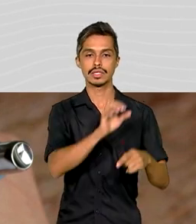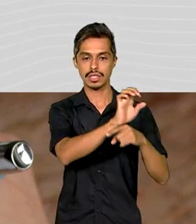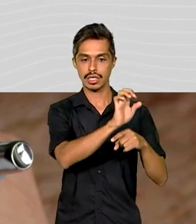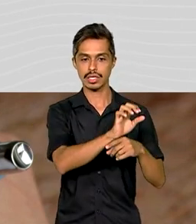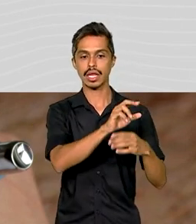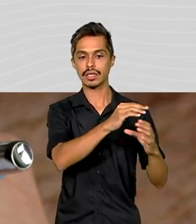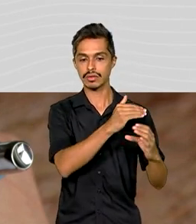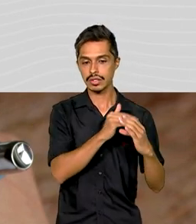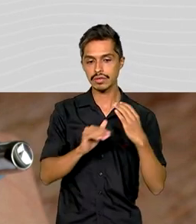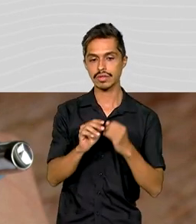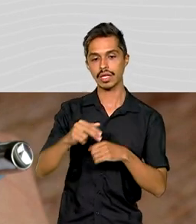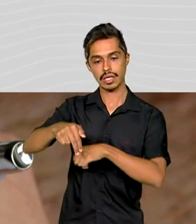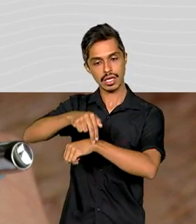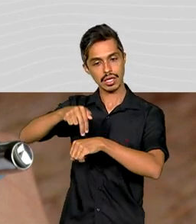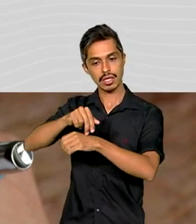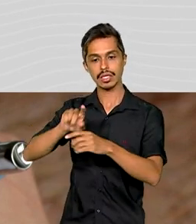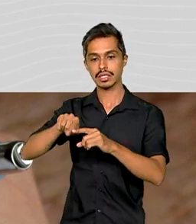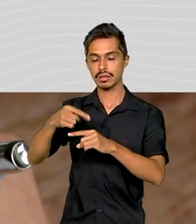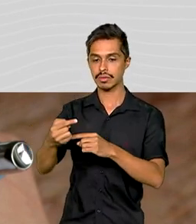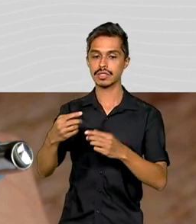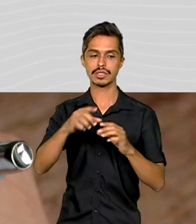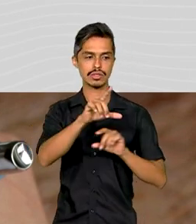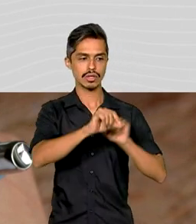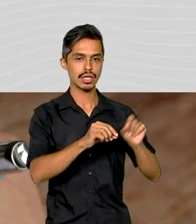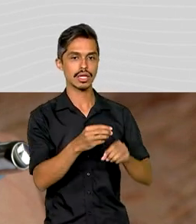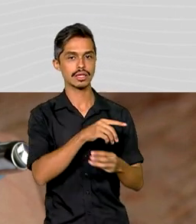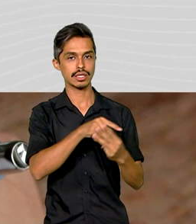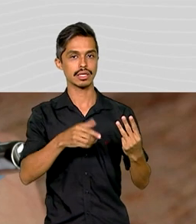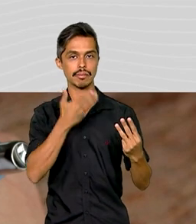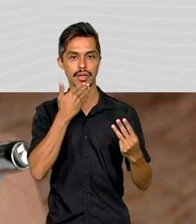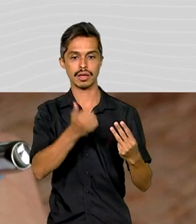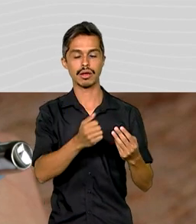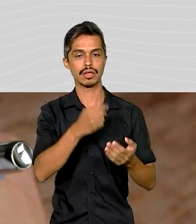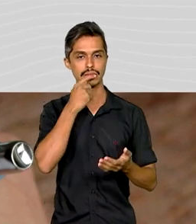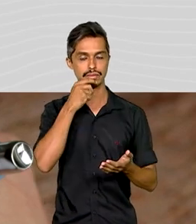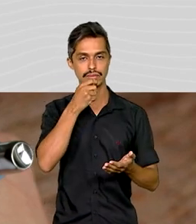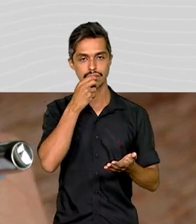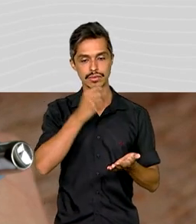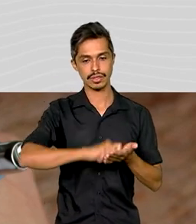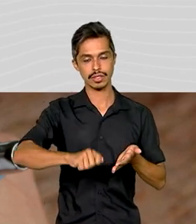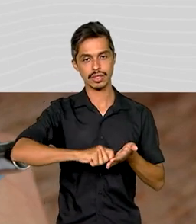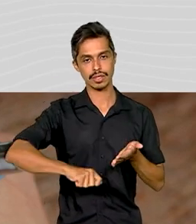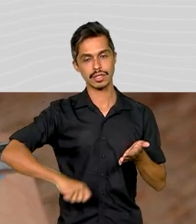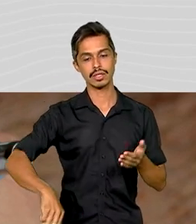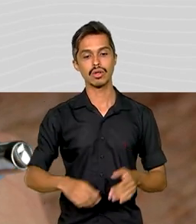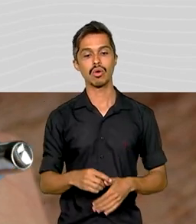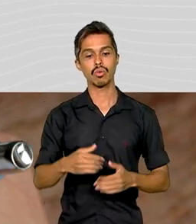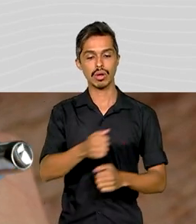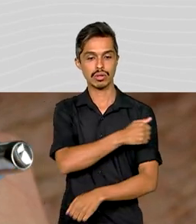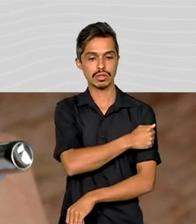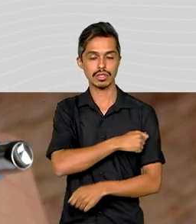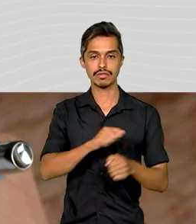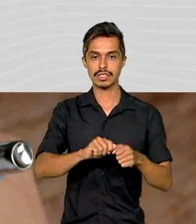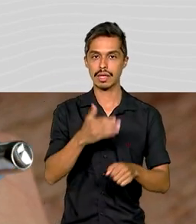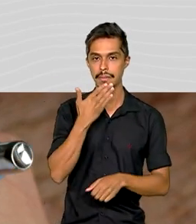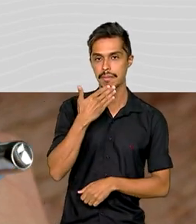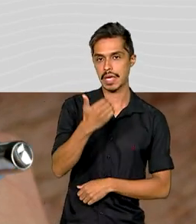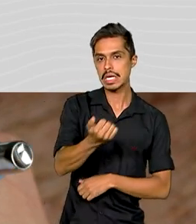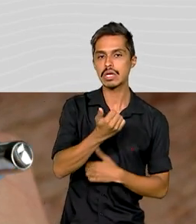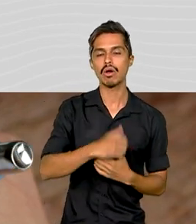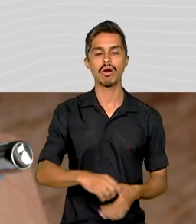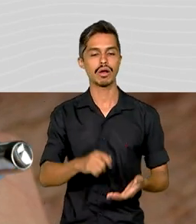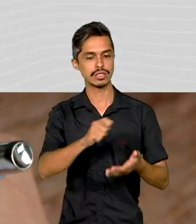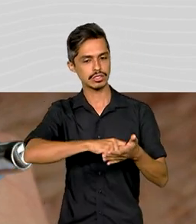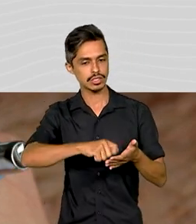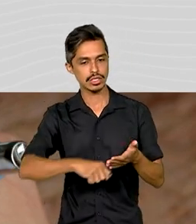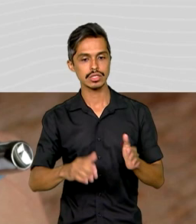selecionadas as três melhores cartas. O estudante que fizer a melhor redação na fase nacional